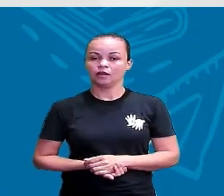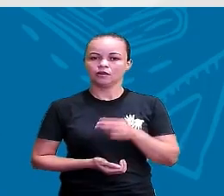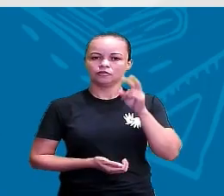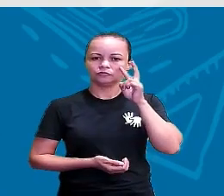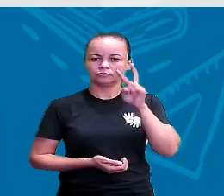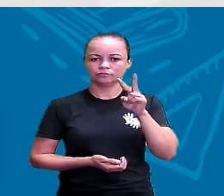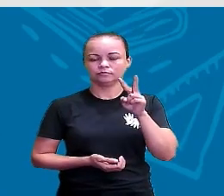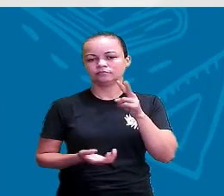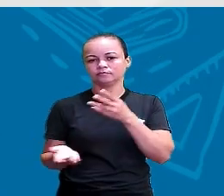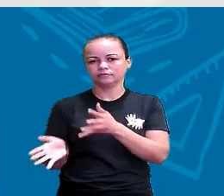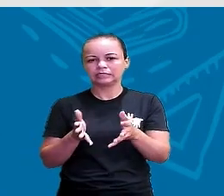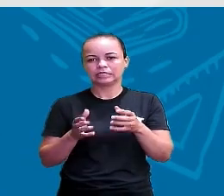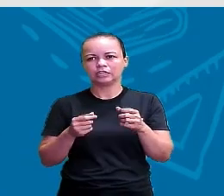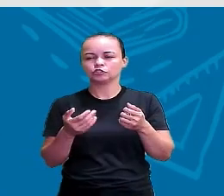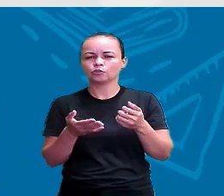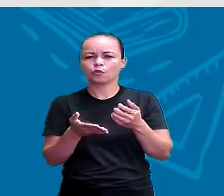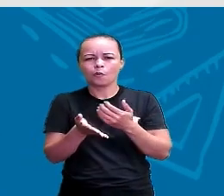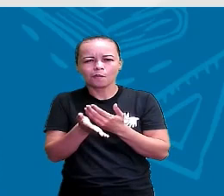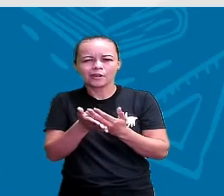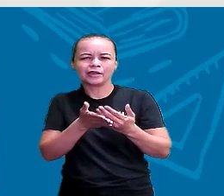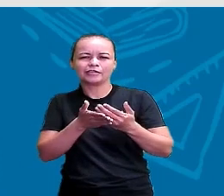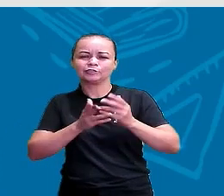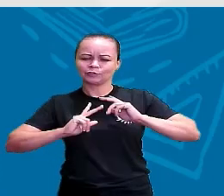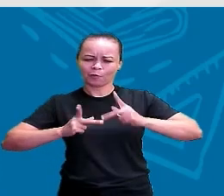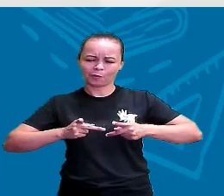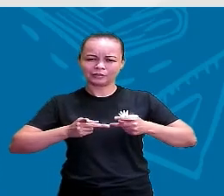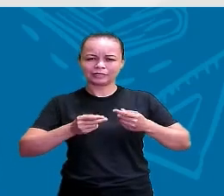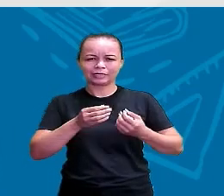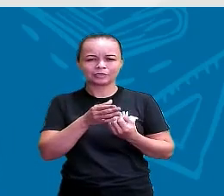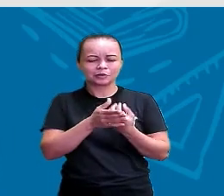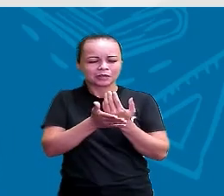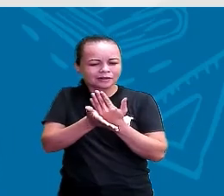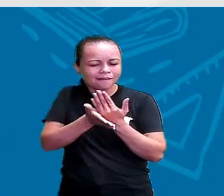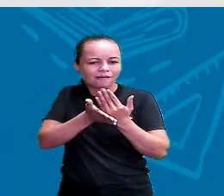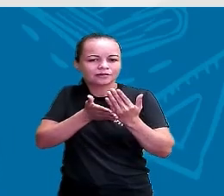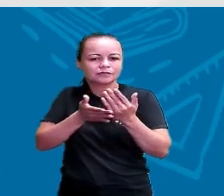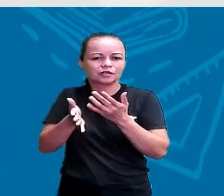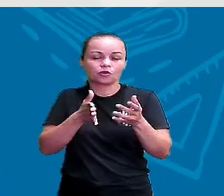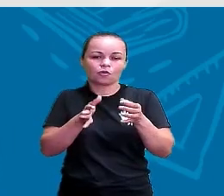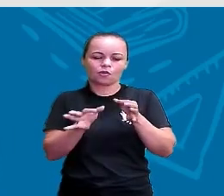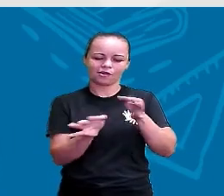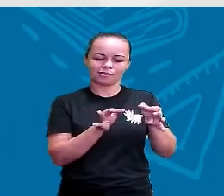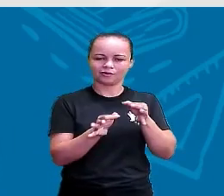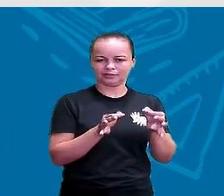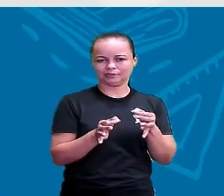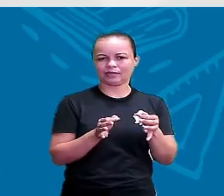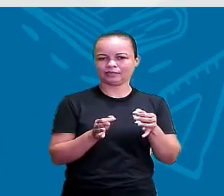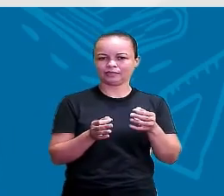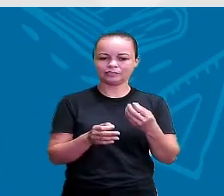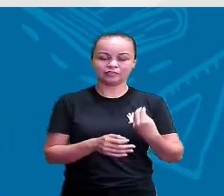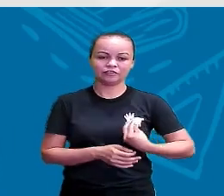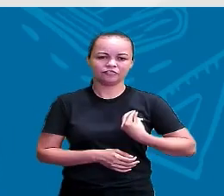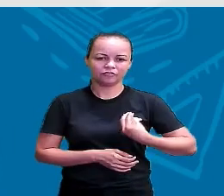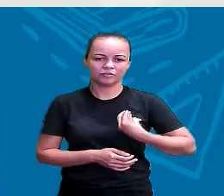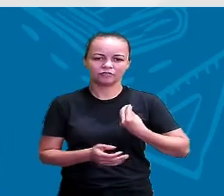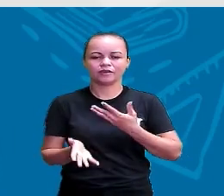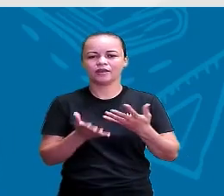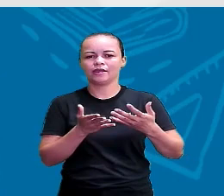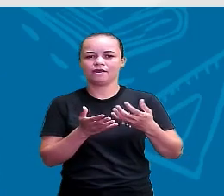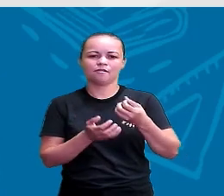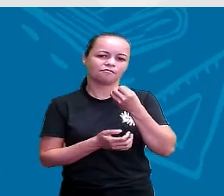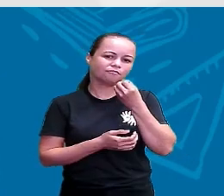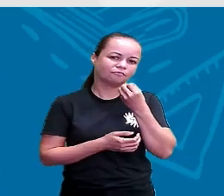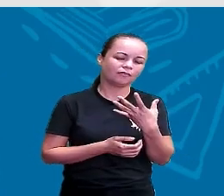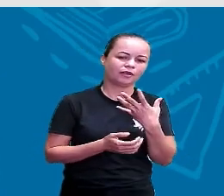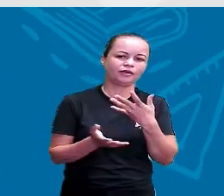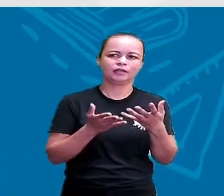início da humanidade, do homem, ele sempre procurou viver de uma forma organizada em comunidade para se viver bem. Não